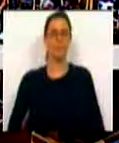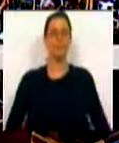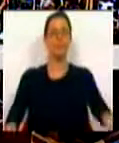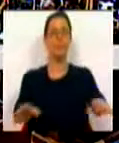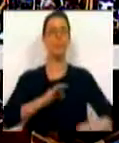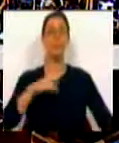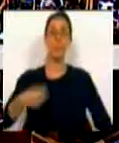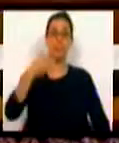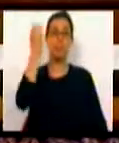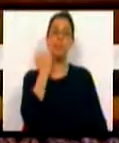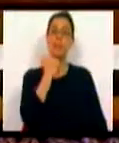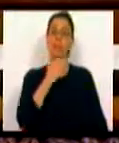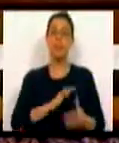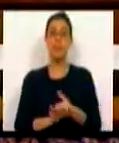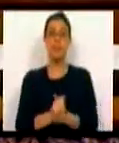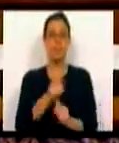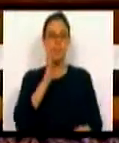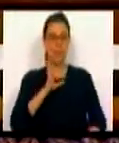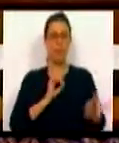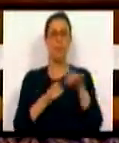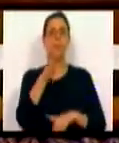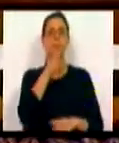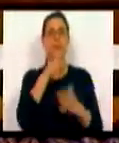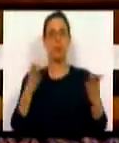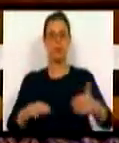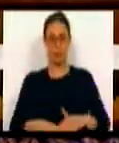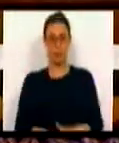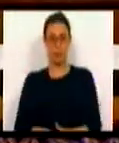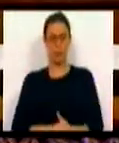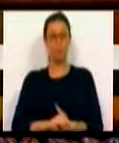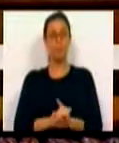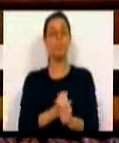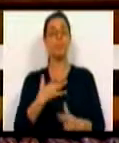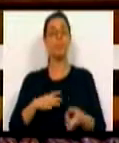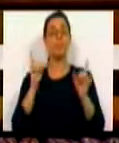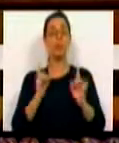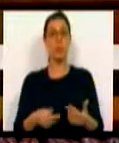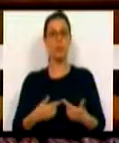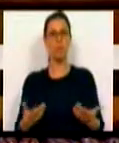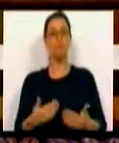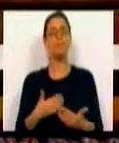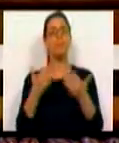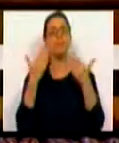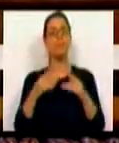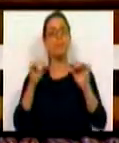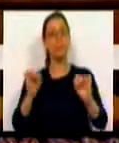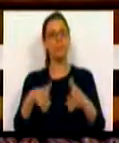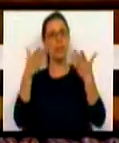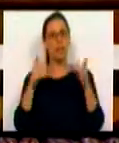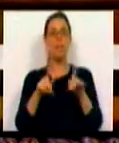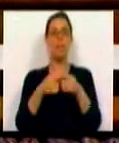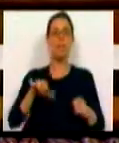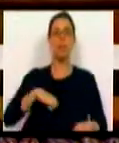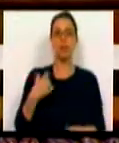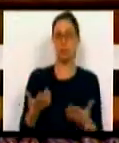Senhor Presidente, Senhoras e Senhores Deputados, queria começar por saudar esta iniciativa do